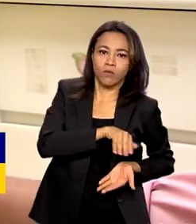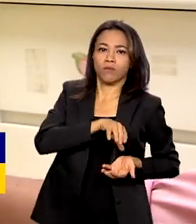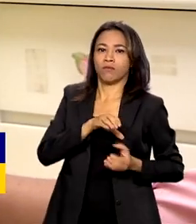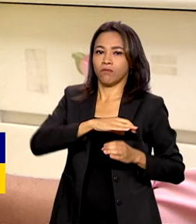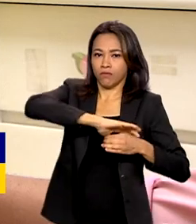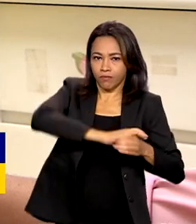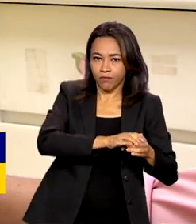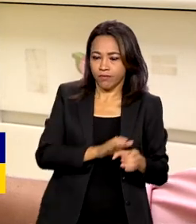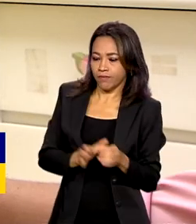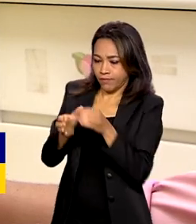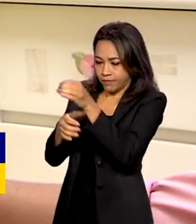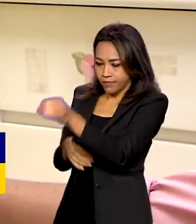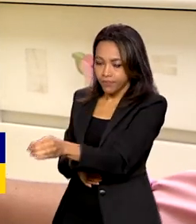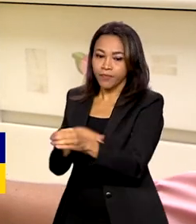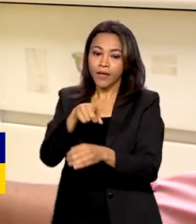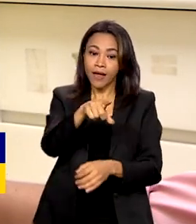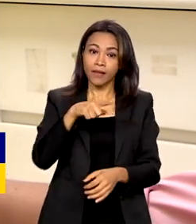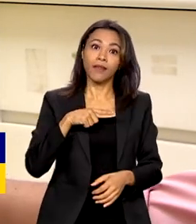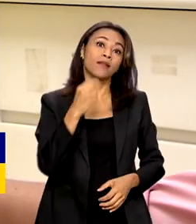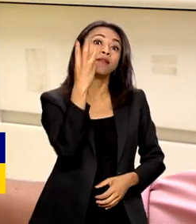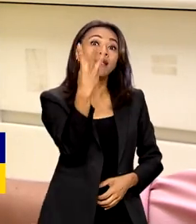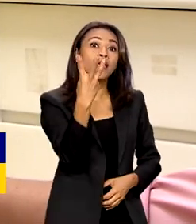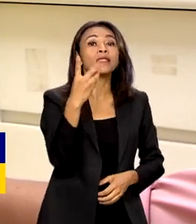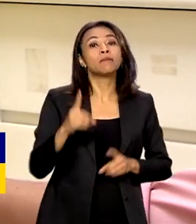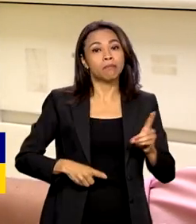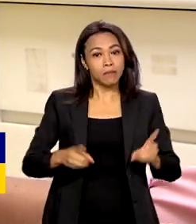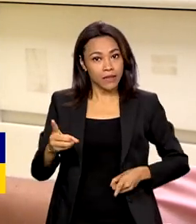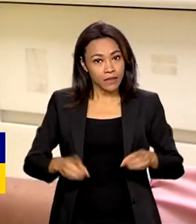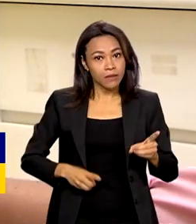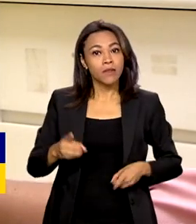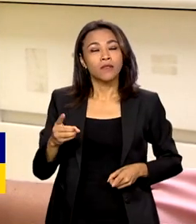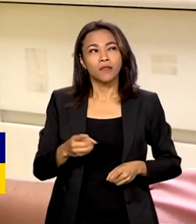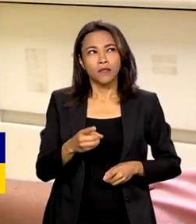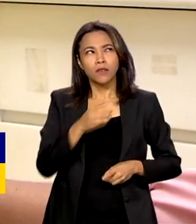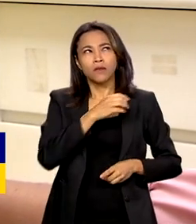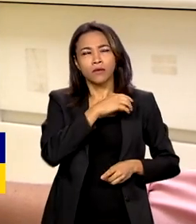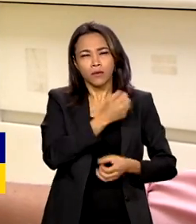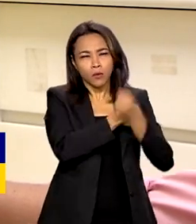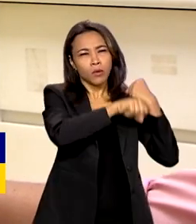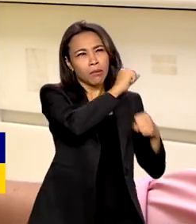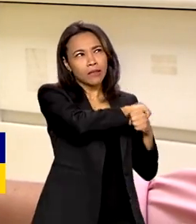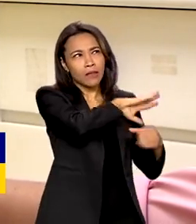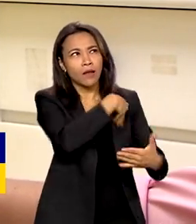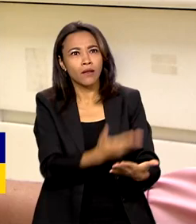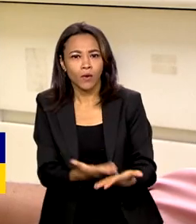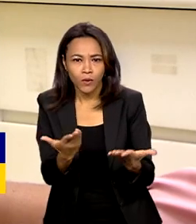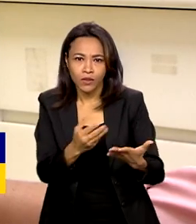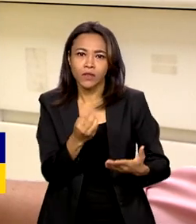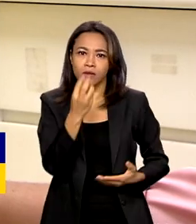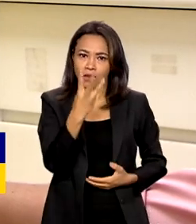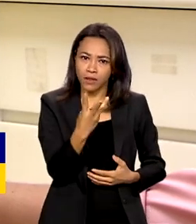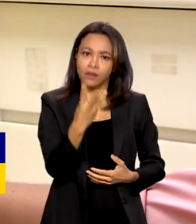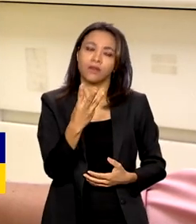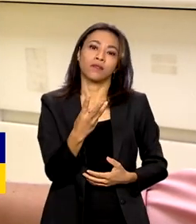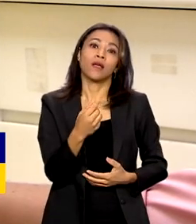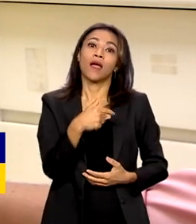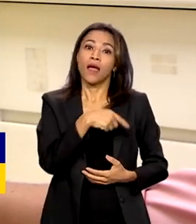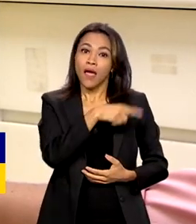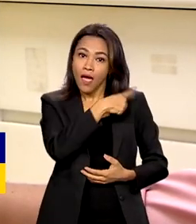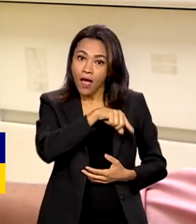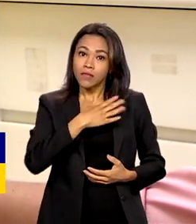eu tenho mais três primas que tiveram bebê do ano passado para cá. E aí elas são